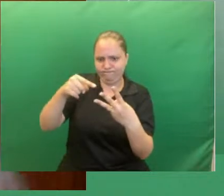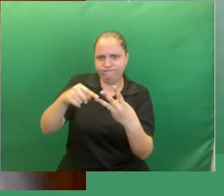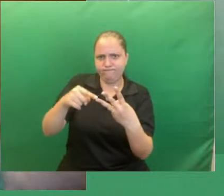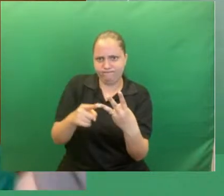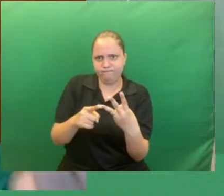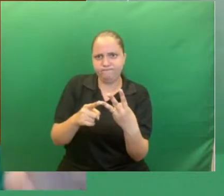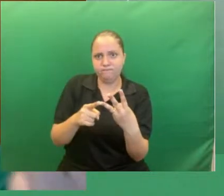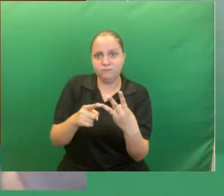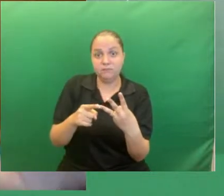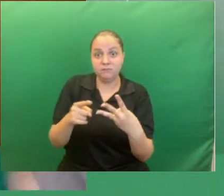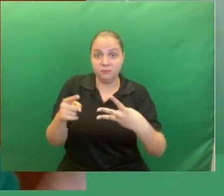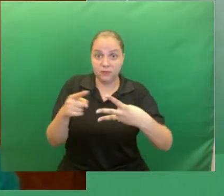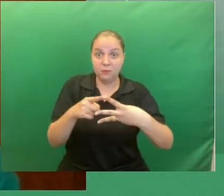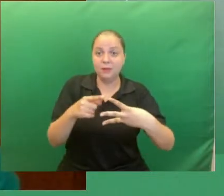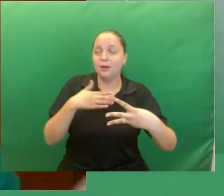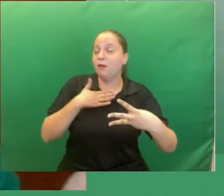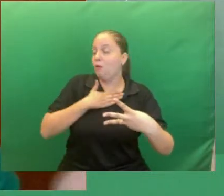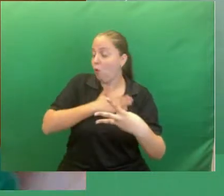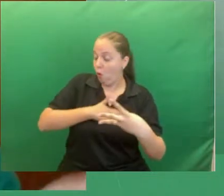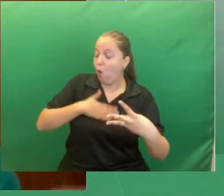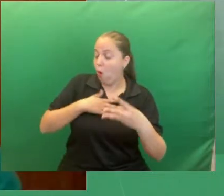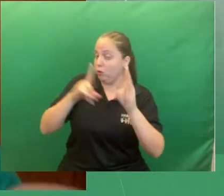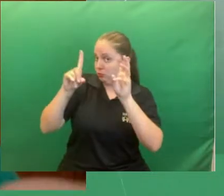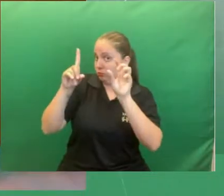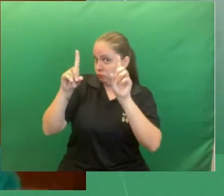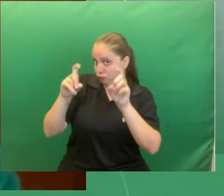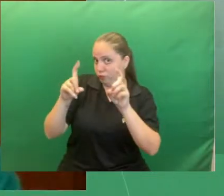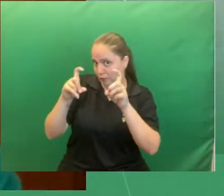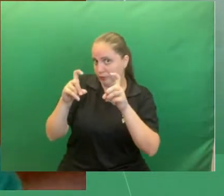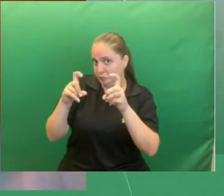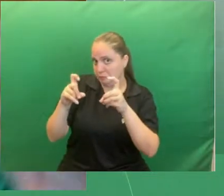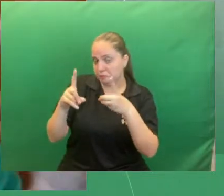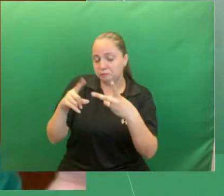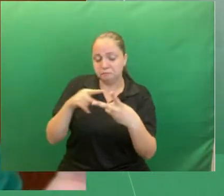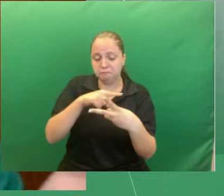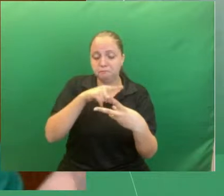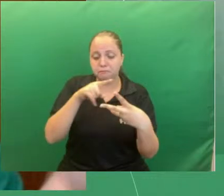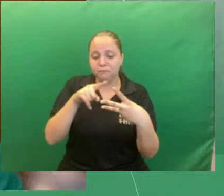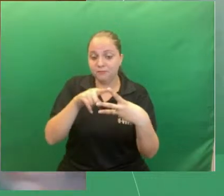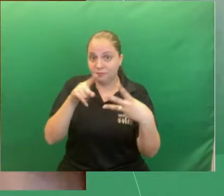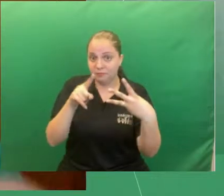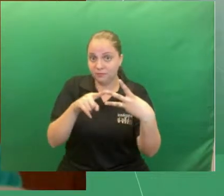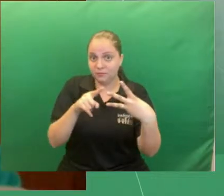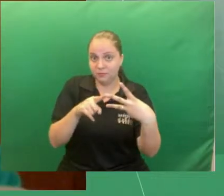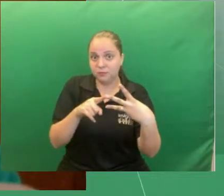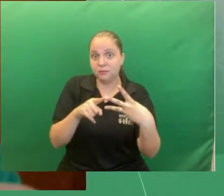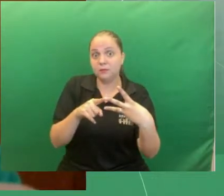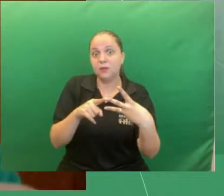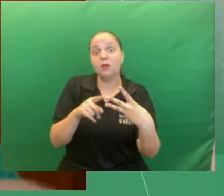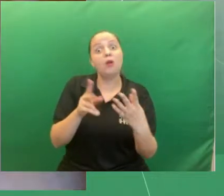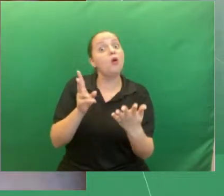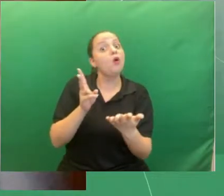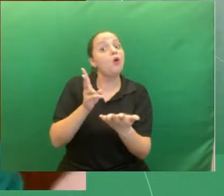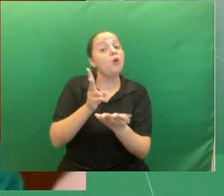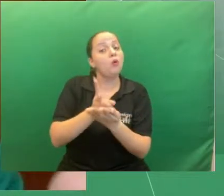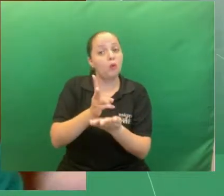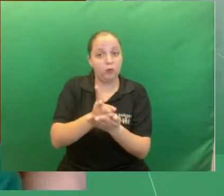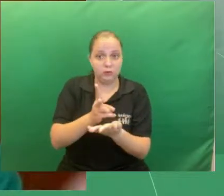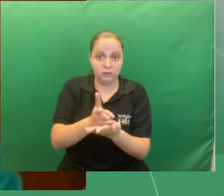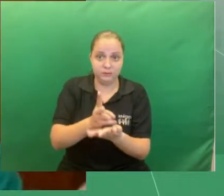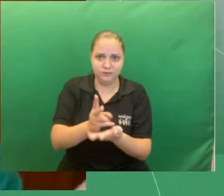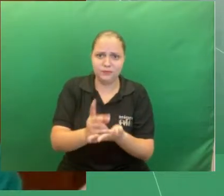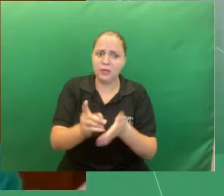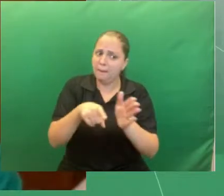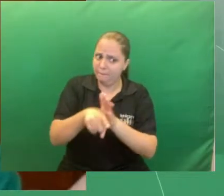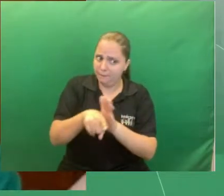primeiro eu gostava muito de fotografia esse aí foi um dos principais o segundo é dar continuidade pesquisa de